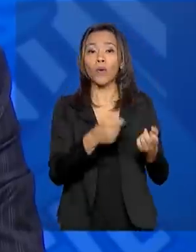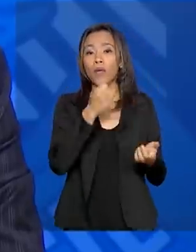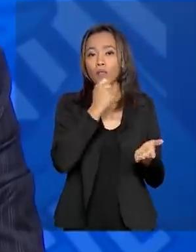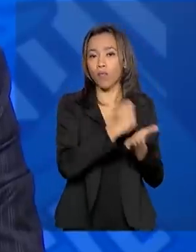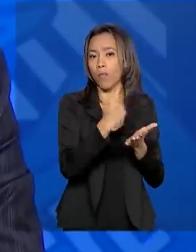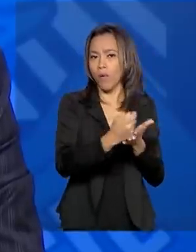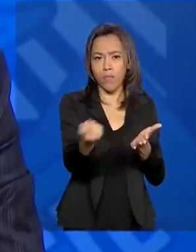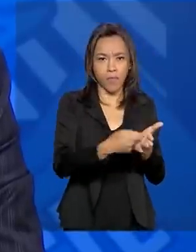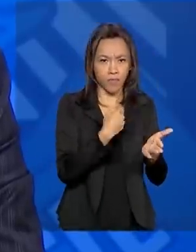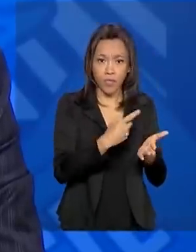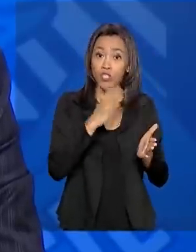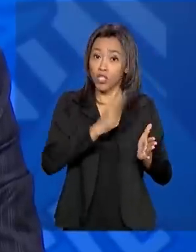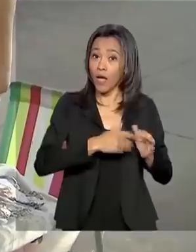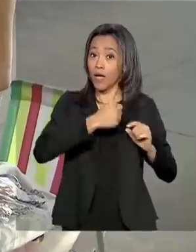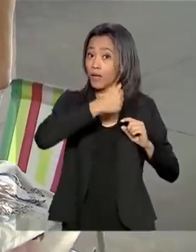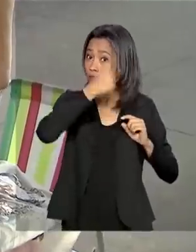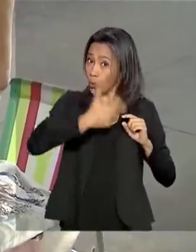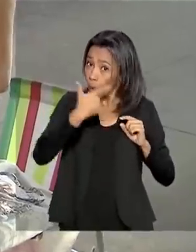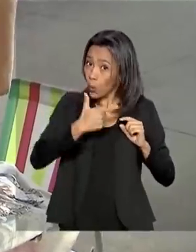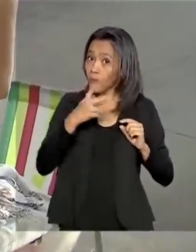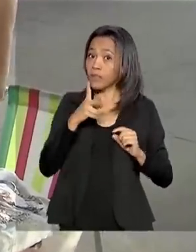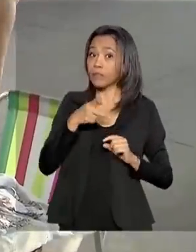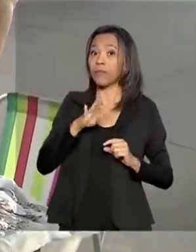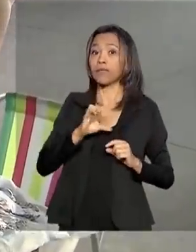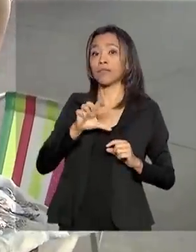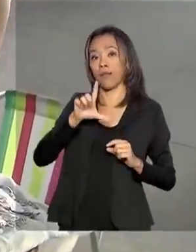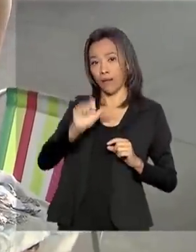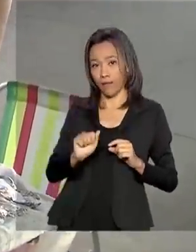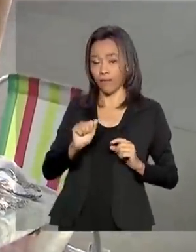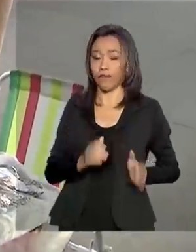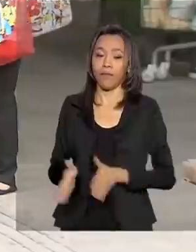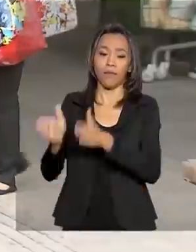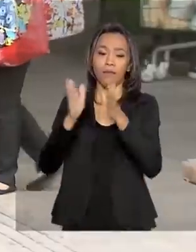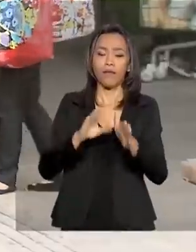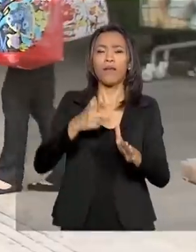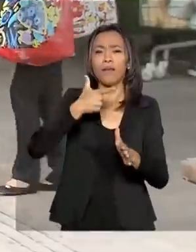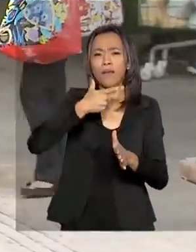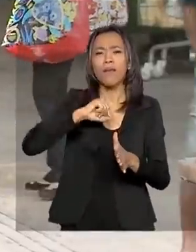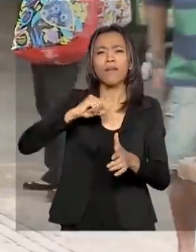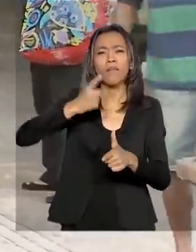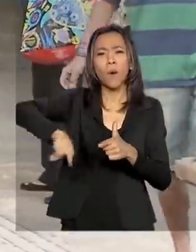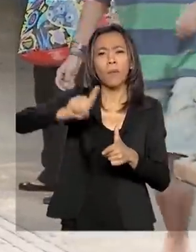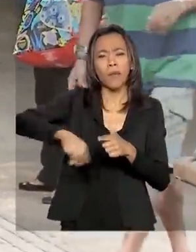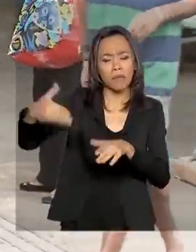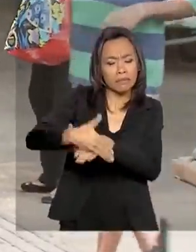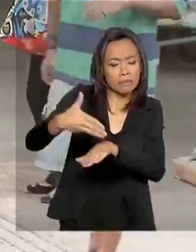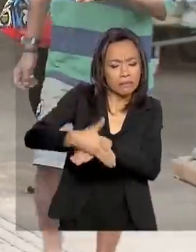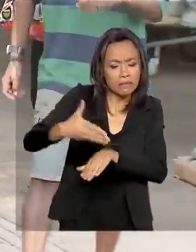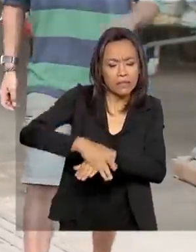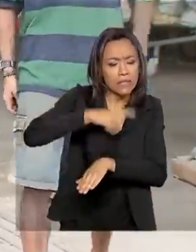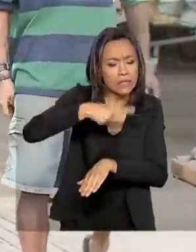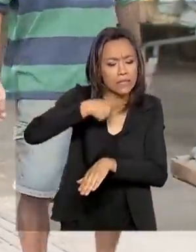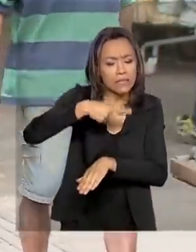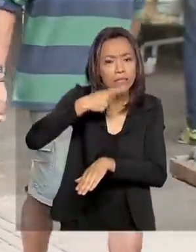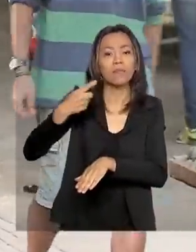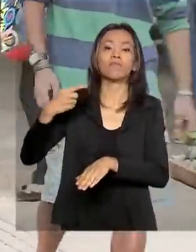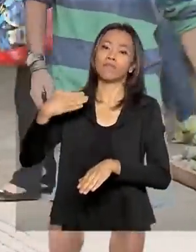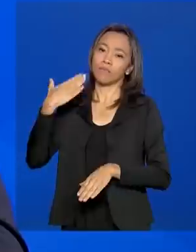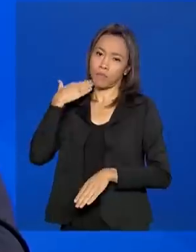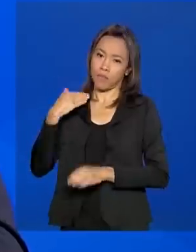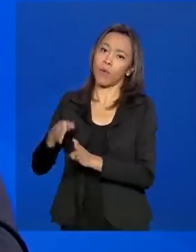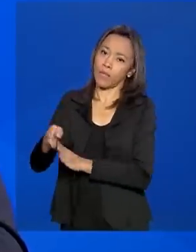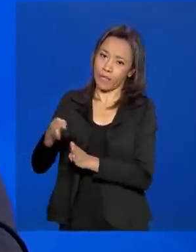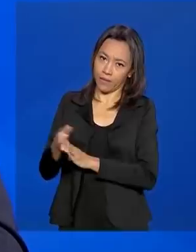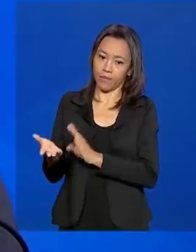duas parcelas. Quem está com problemas para acessar o auxílio emergencial, a Caixa orienta o que deve ser feito.